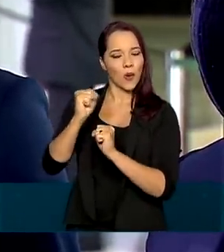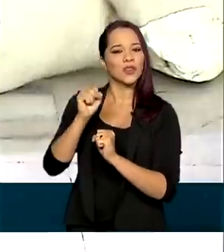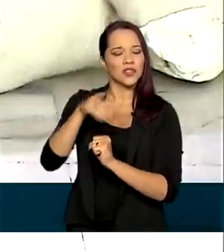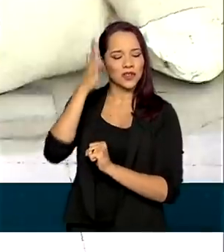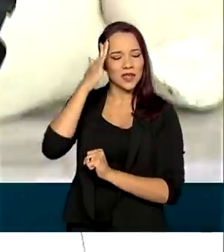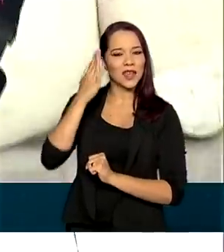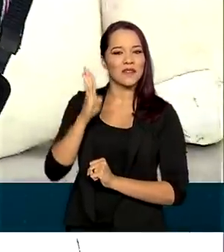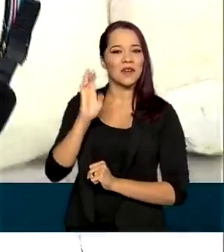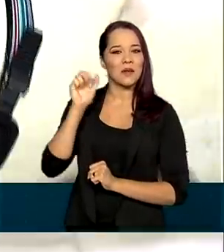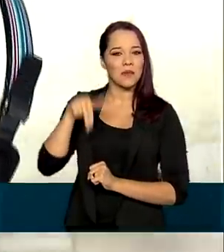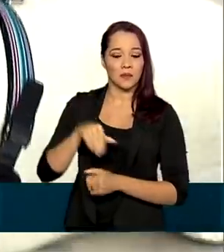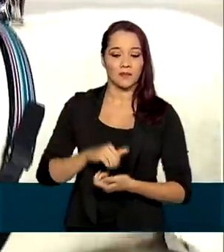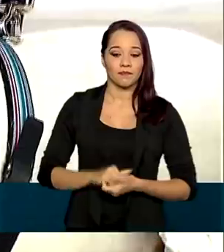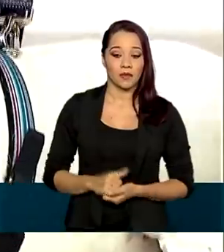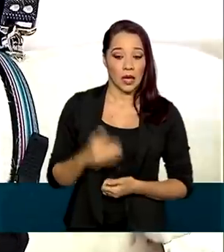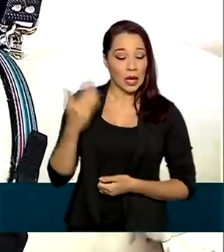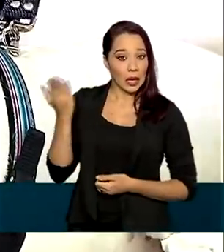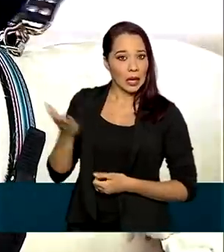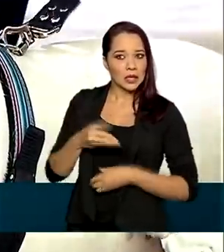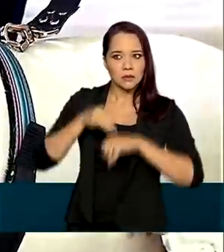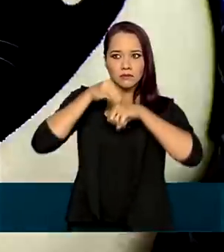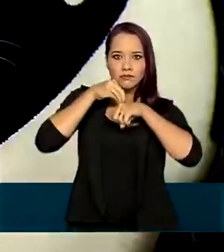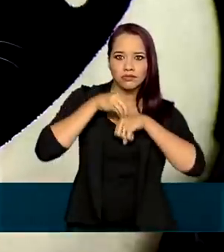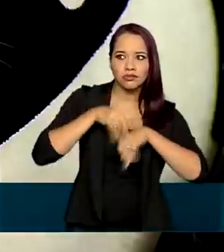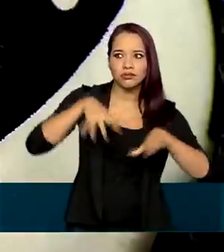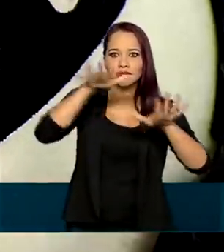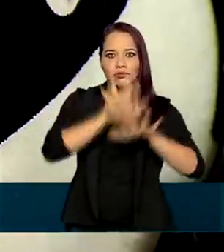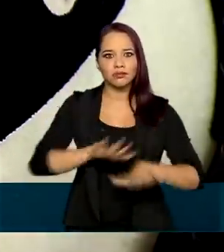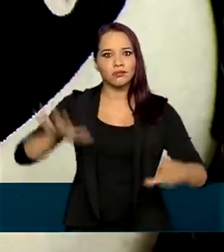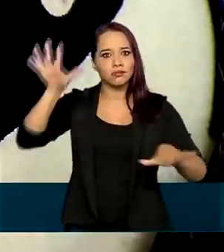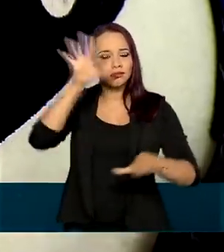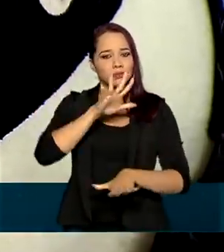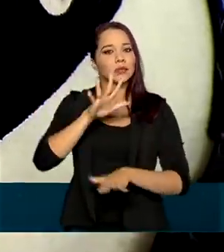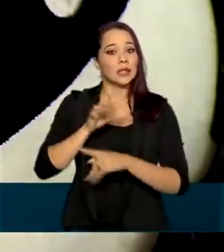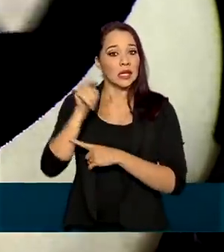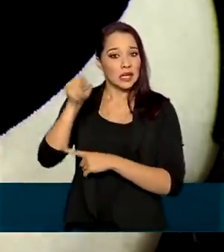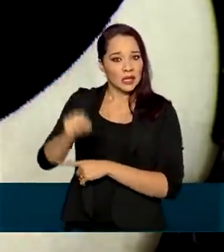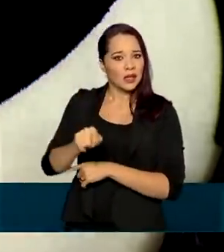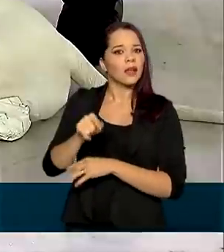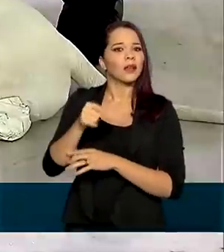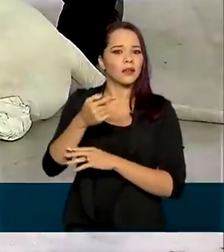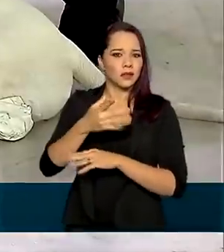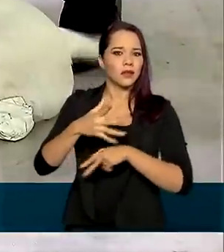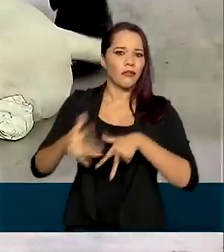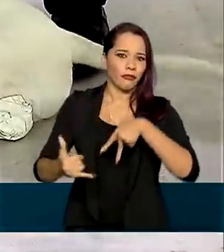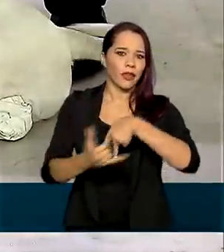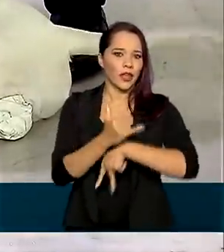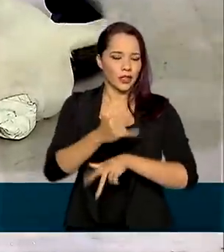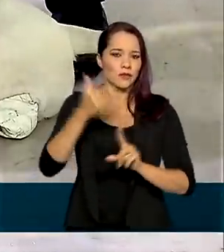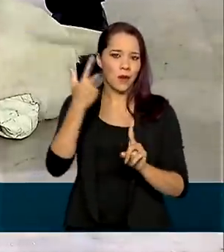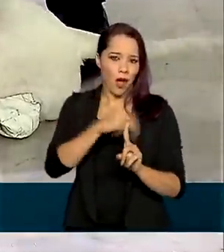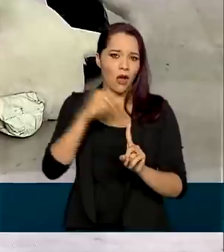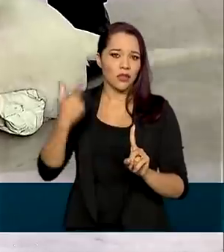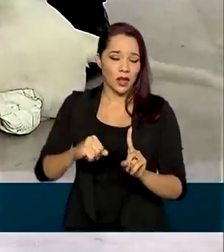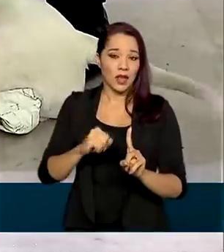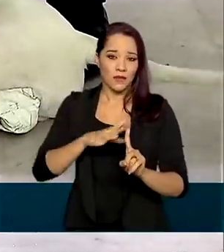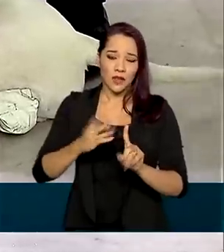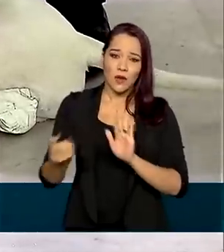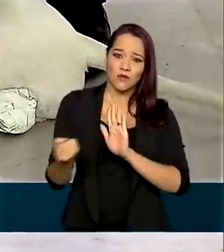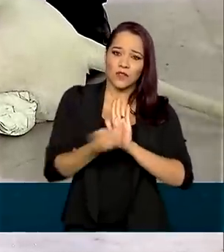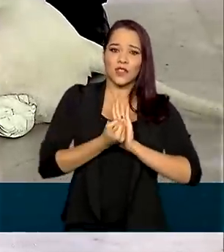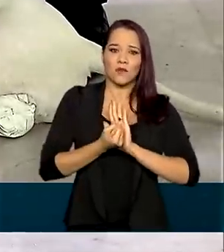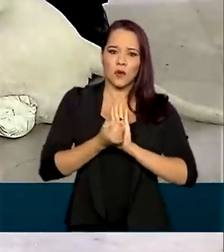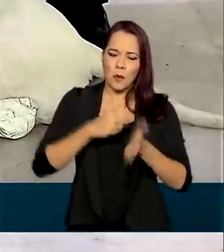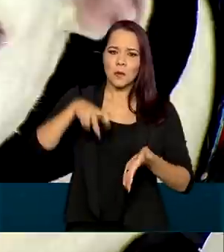vai ficar muito bem. O caso teve repercussão nacional e o bichinho, vítima de maus tratos, virou símbolo da luta por uma